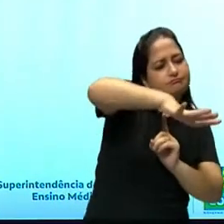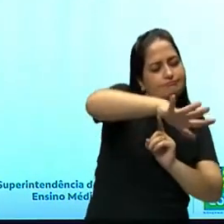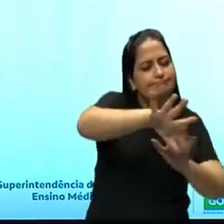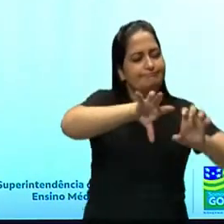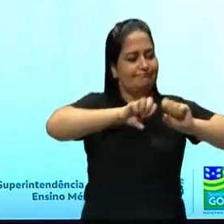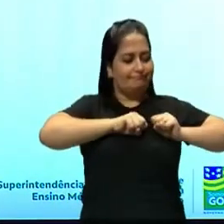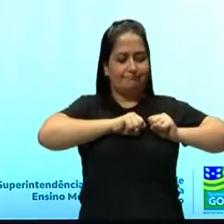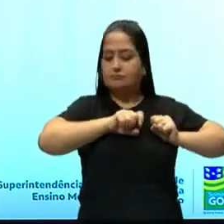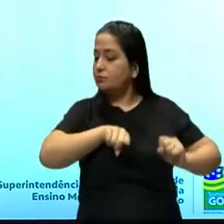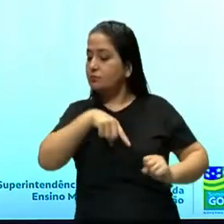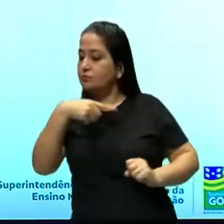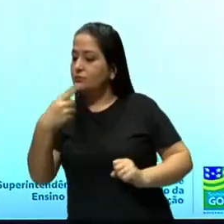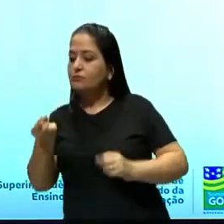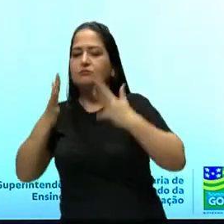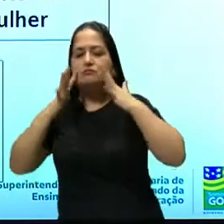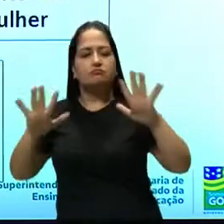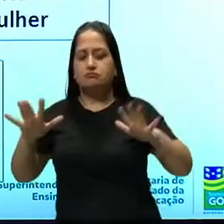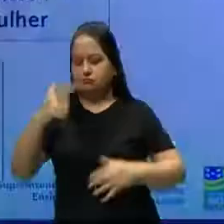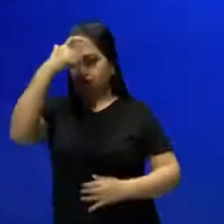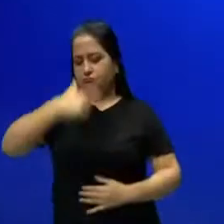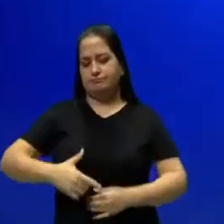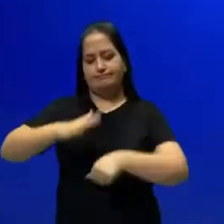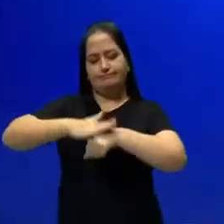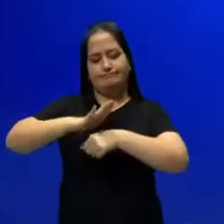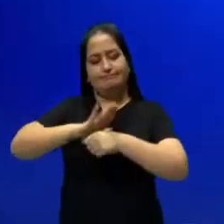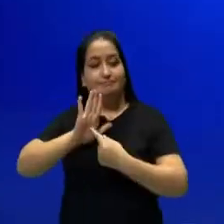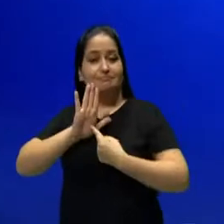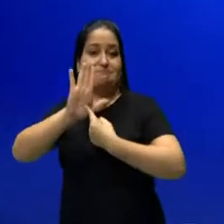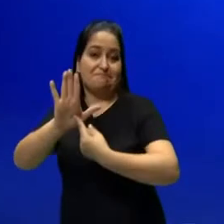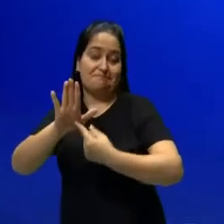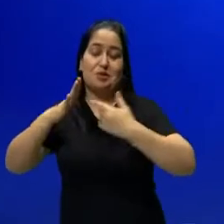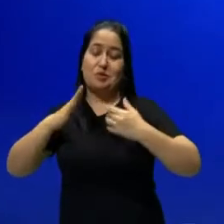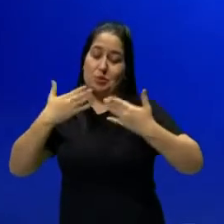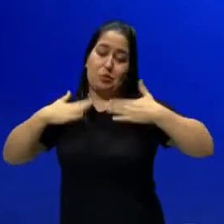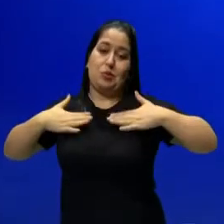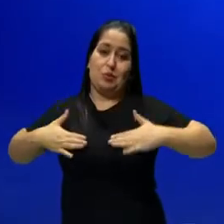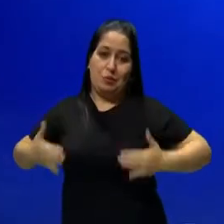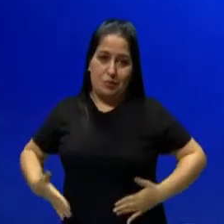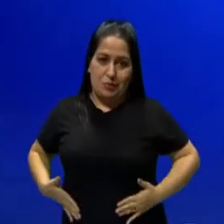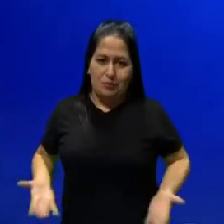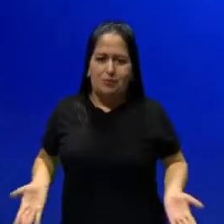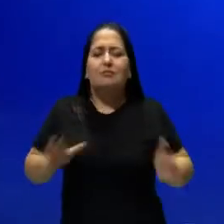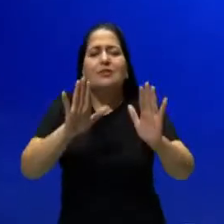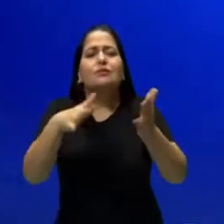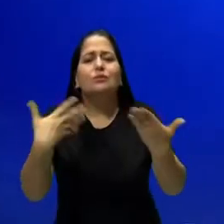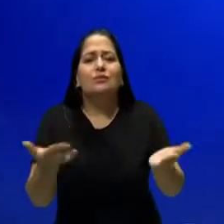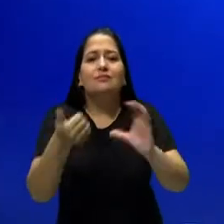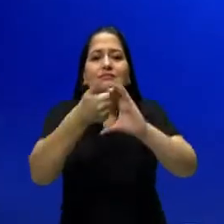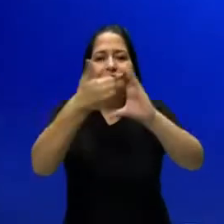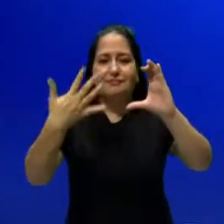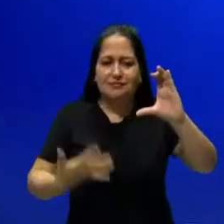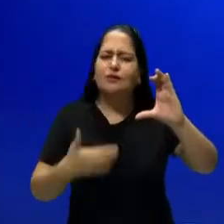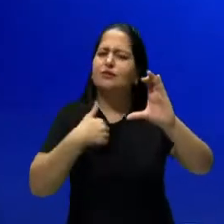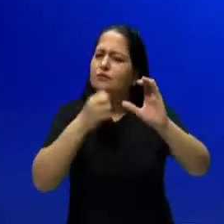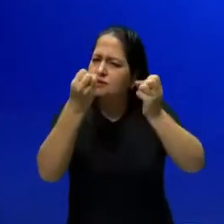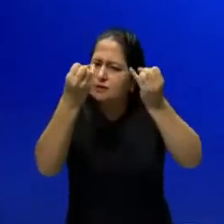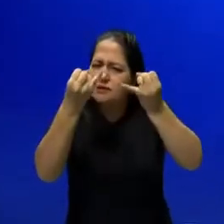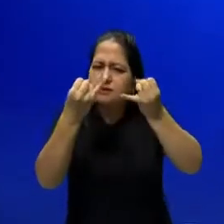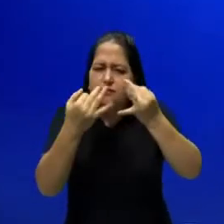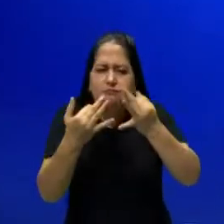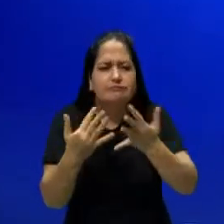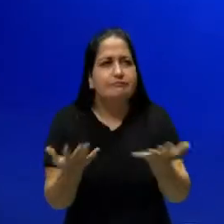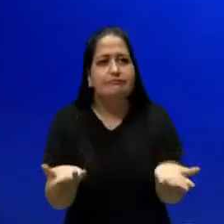naturalismo, um produto biológico. Dani, quais são as características? Vou passar para vocês só